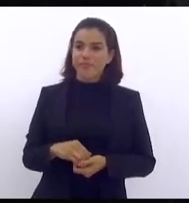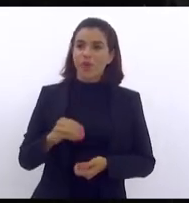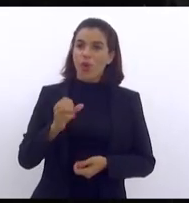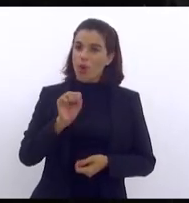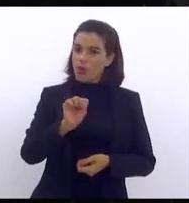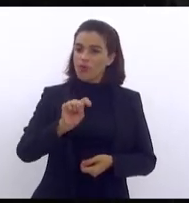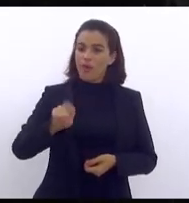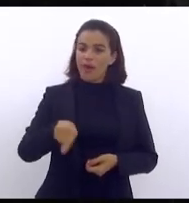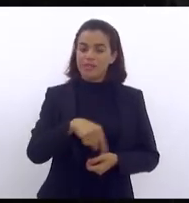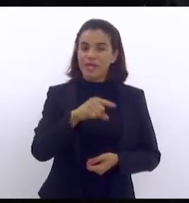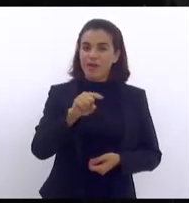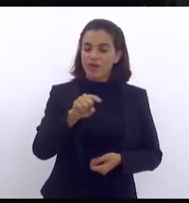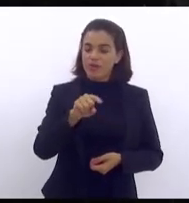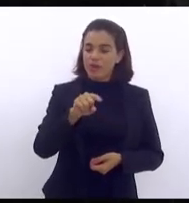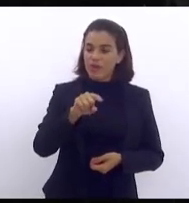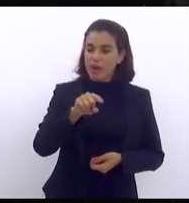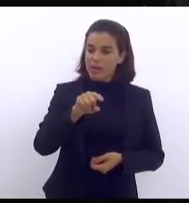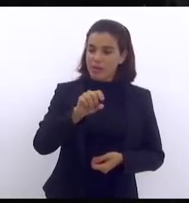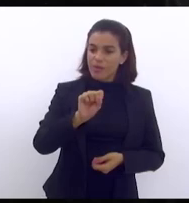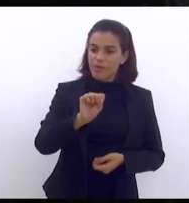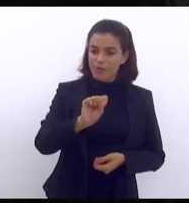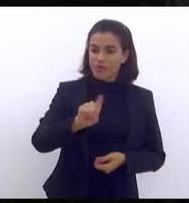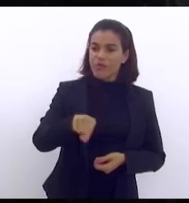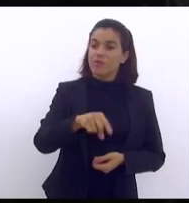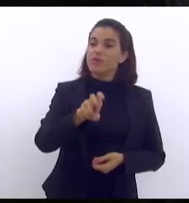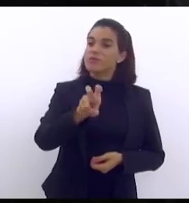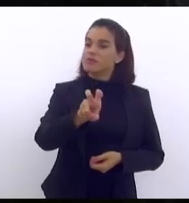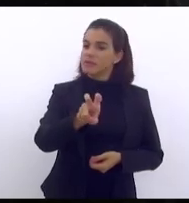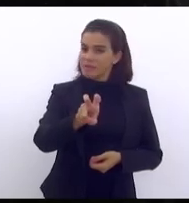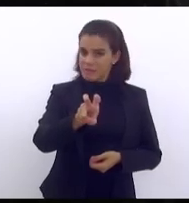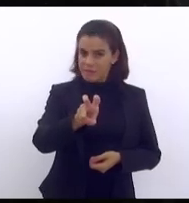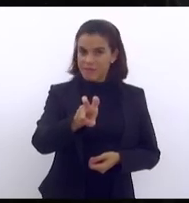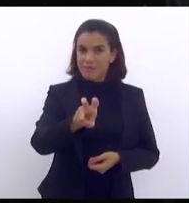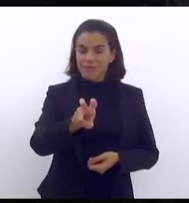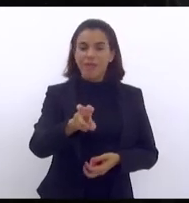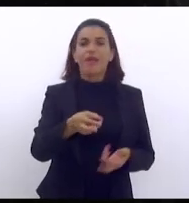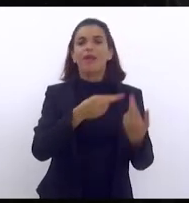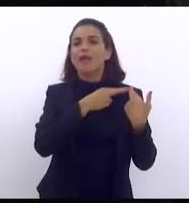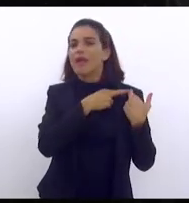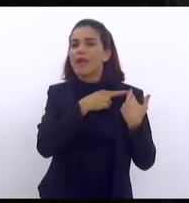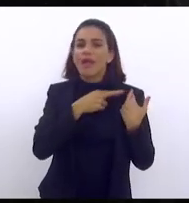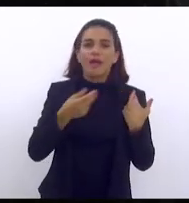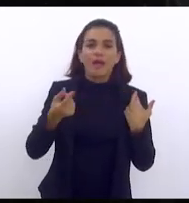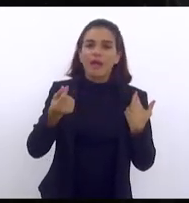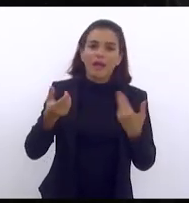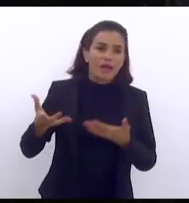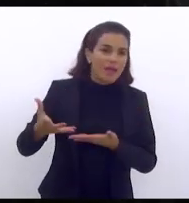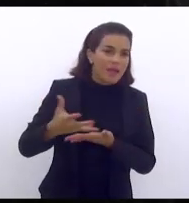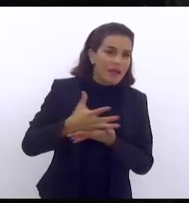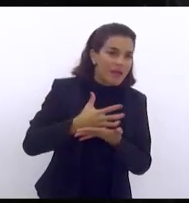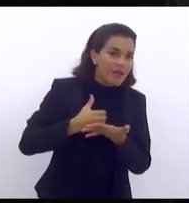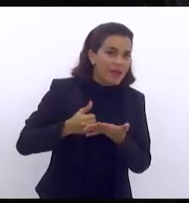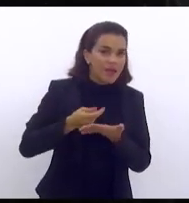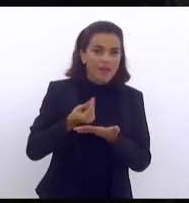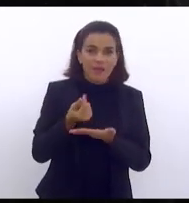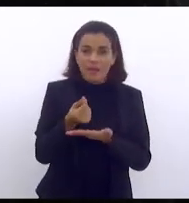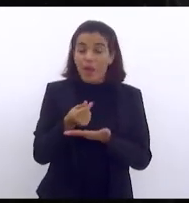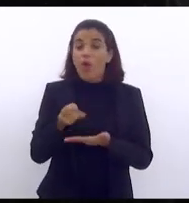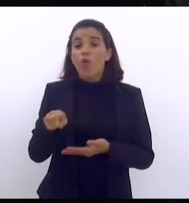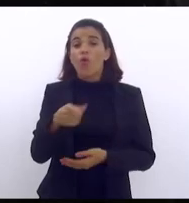,5 bilhões de reais e quem é responsável pela gestão do orçamento do Estado o